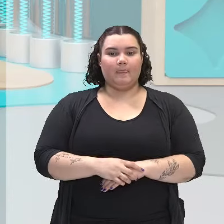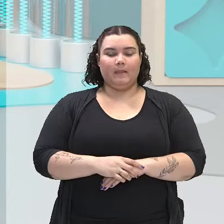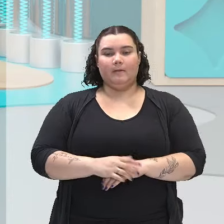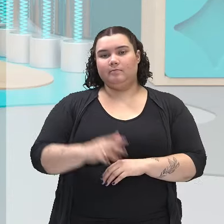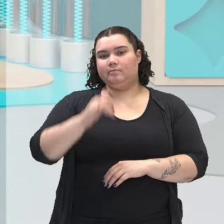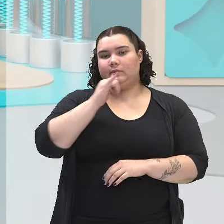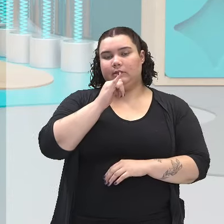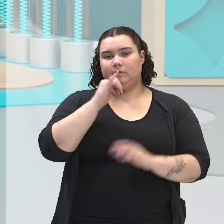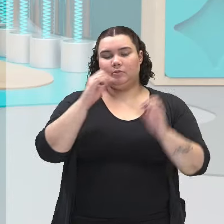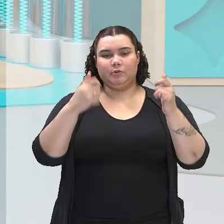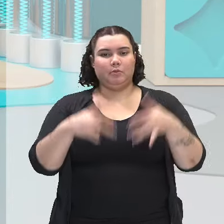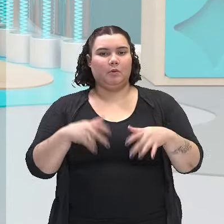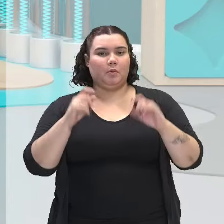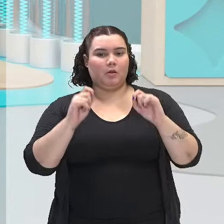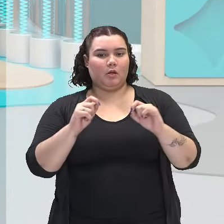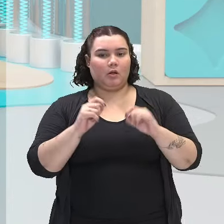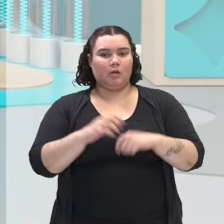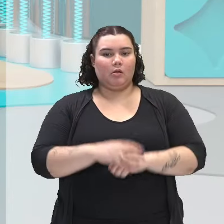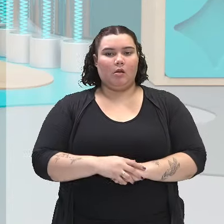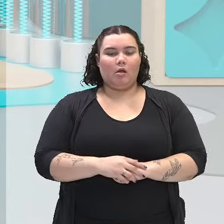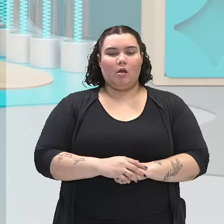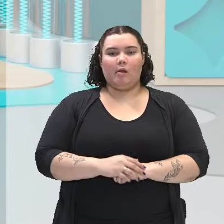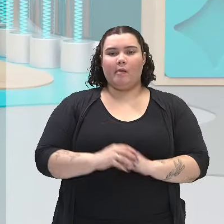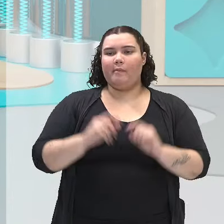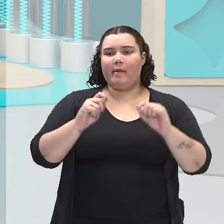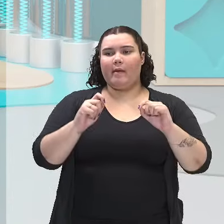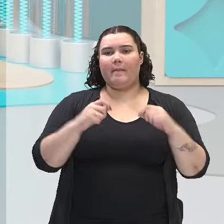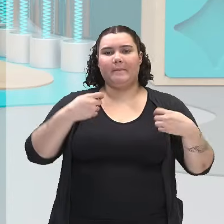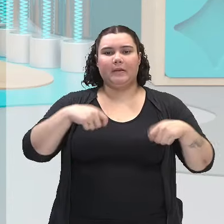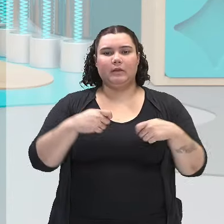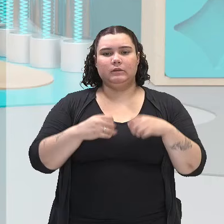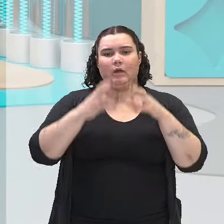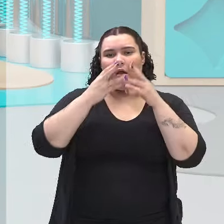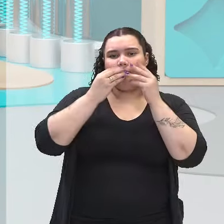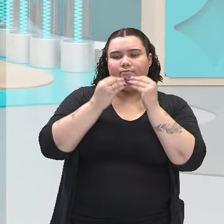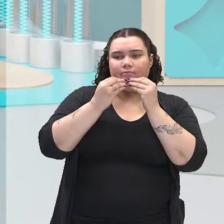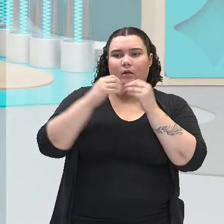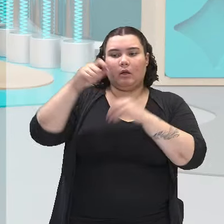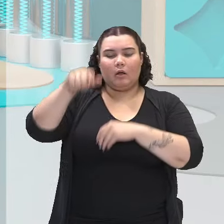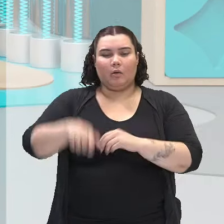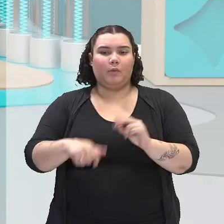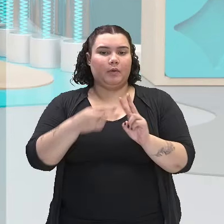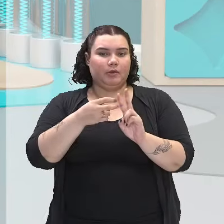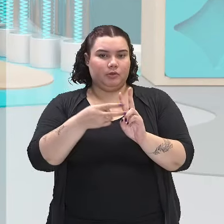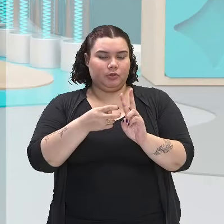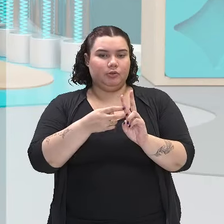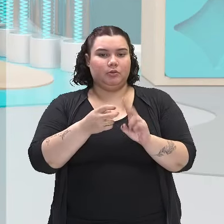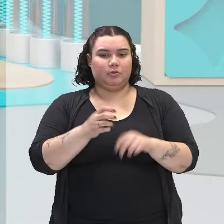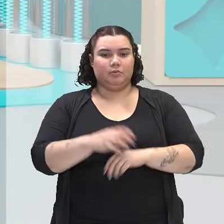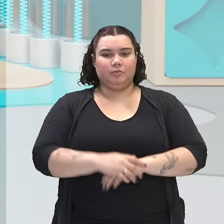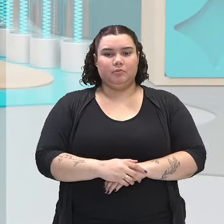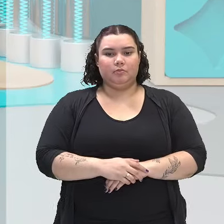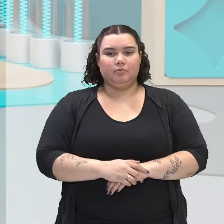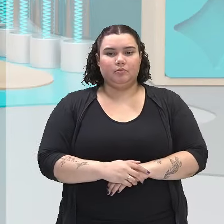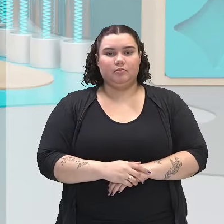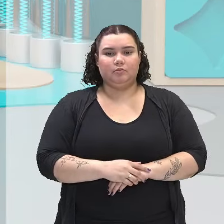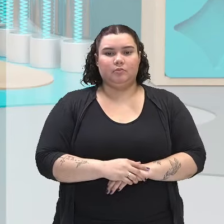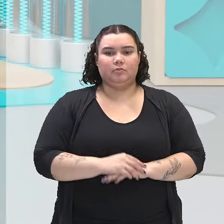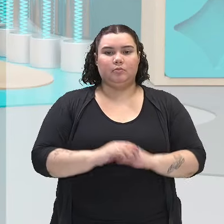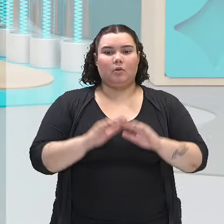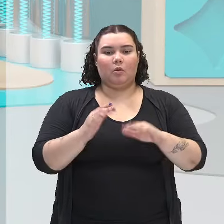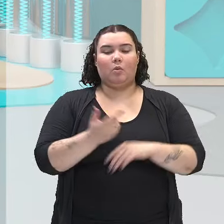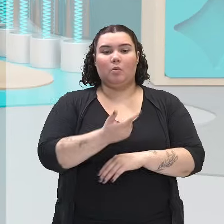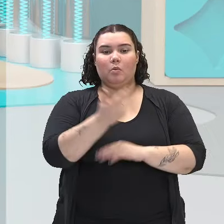silêncio, né? Do silêncio de quem? Do guerreiro, do indígena. Vamos então para o próximo